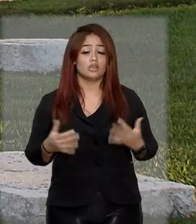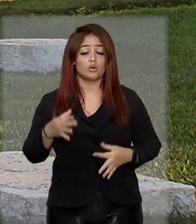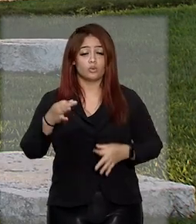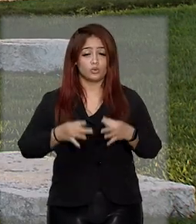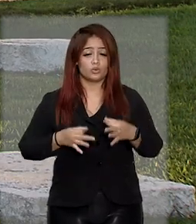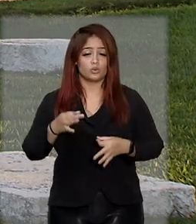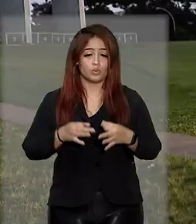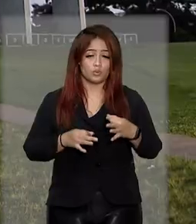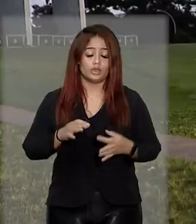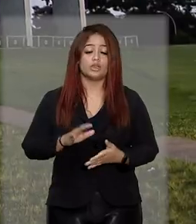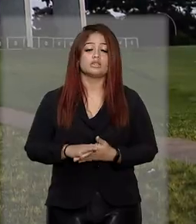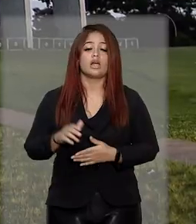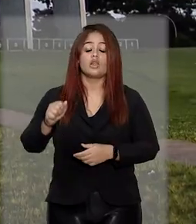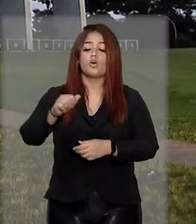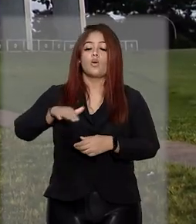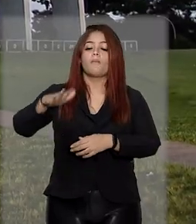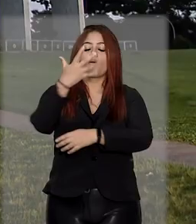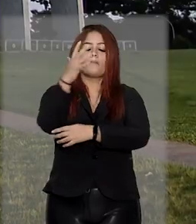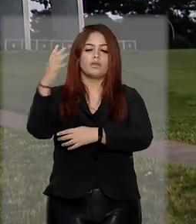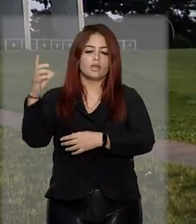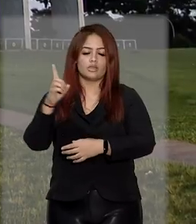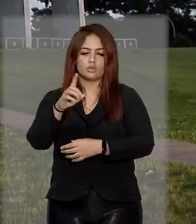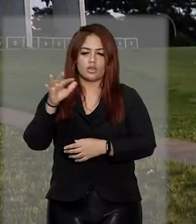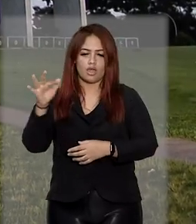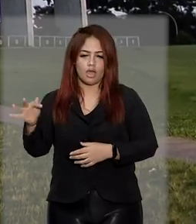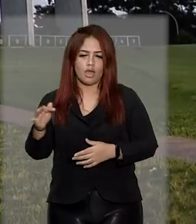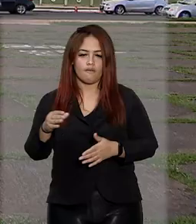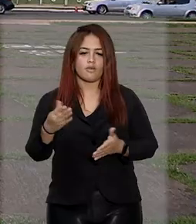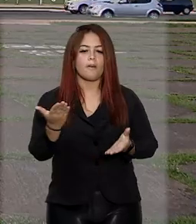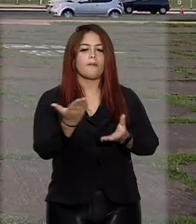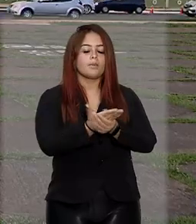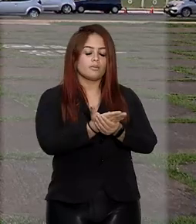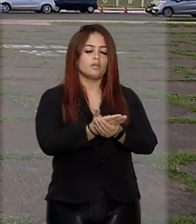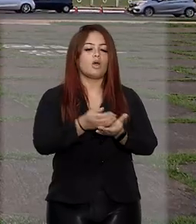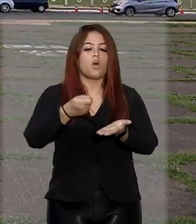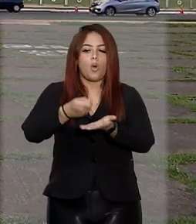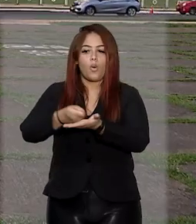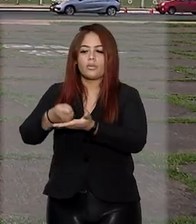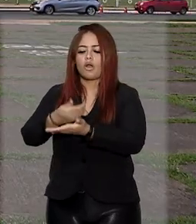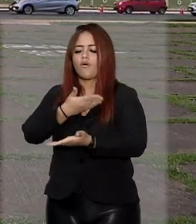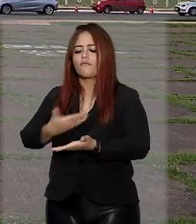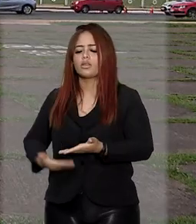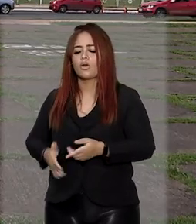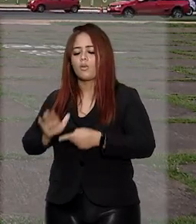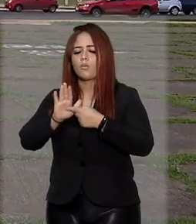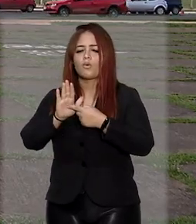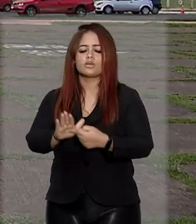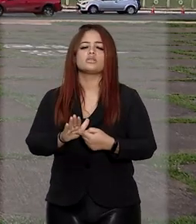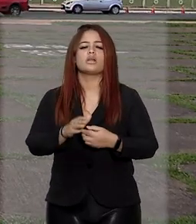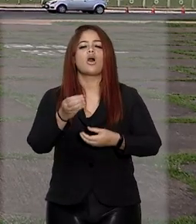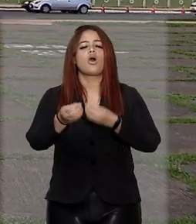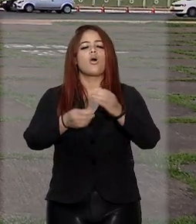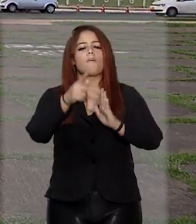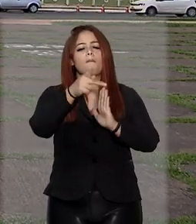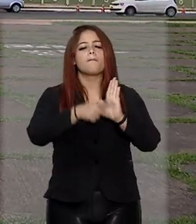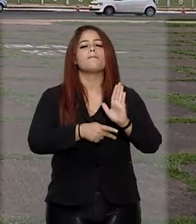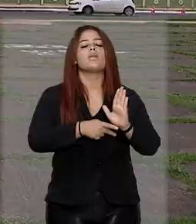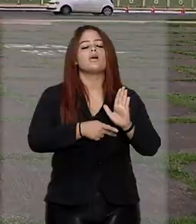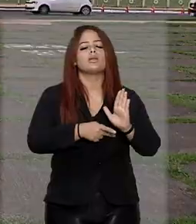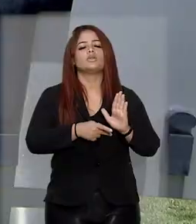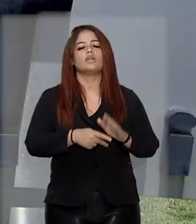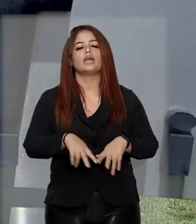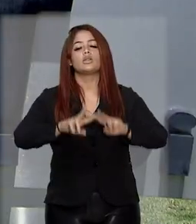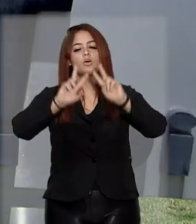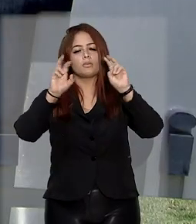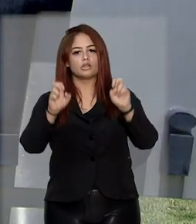Ambiente do DF deferiu o liminar para obrigar o governo a apresentar um plano de providências sobre o assunto em 30